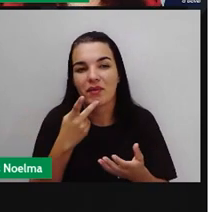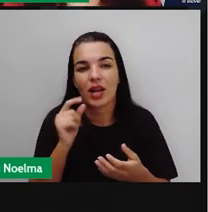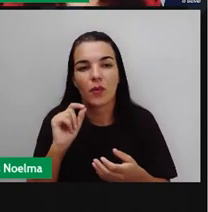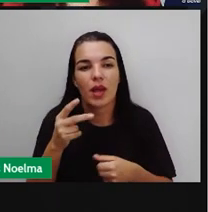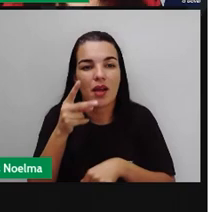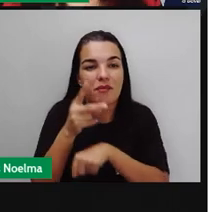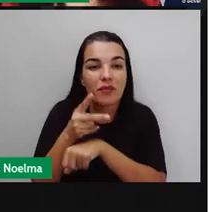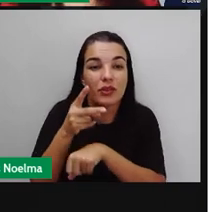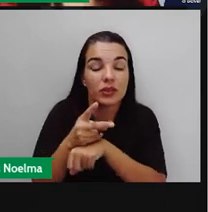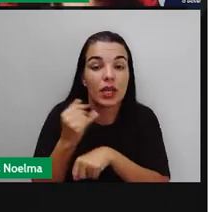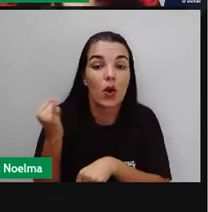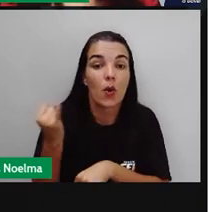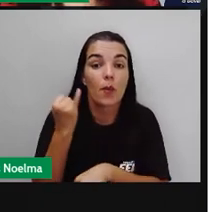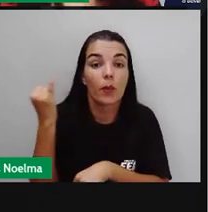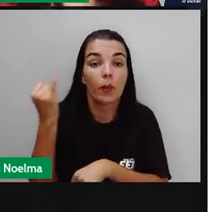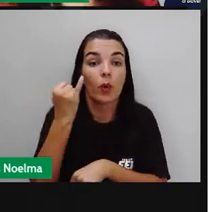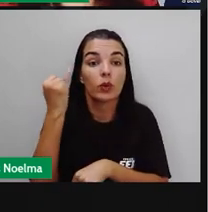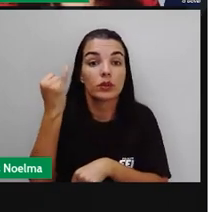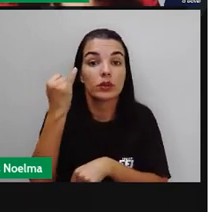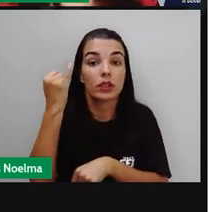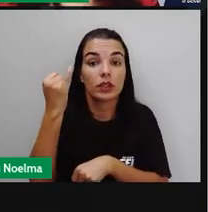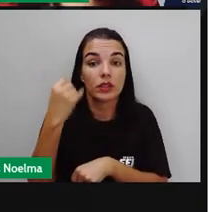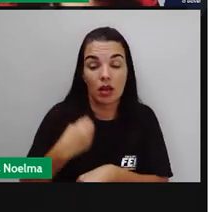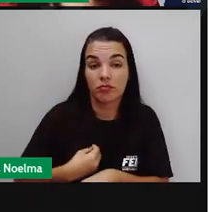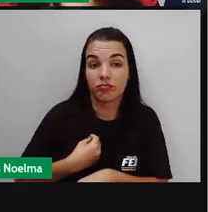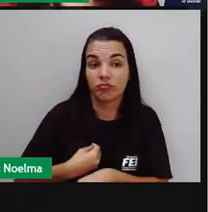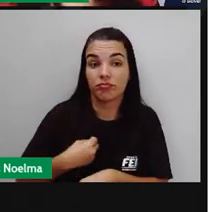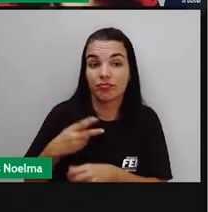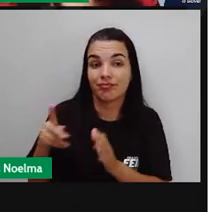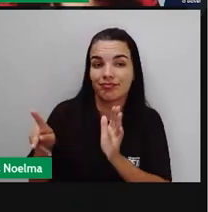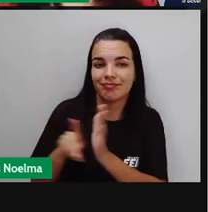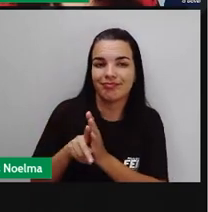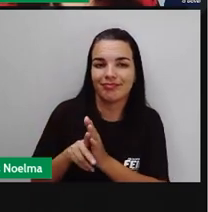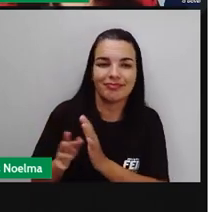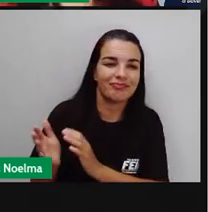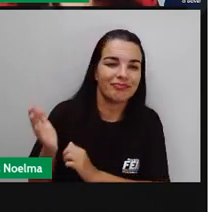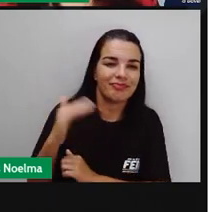pouquinho sobre a importância desses seres vivos. Vamos lá?